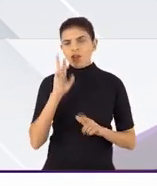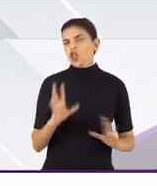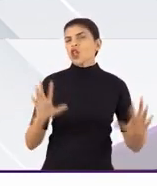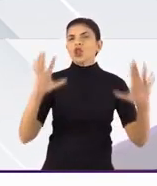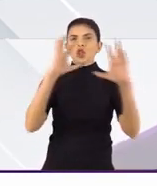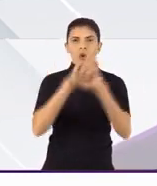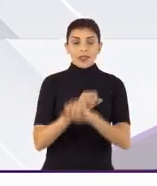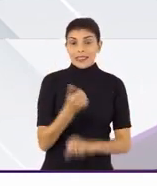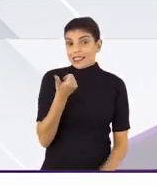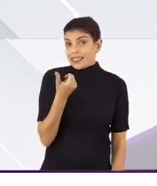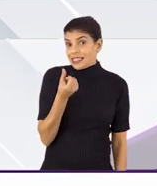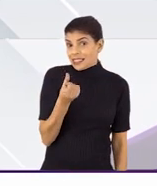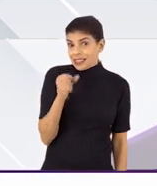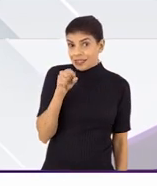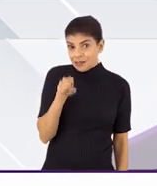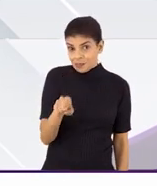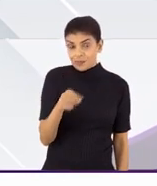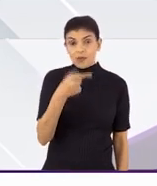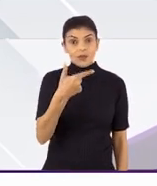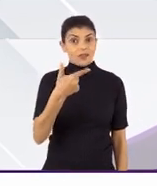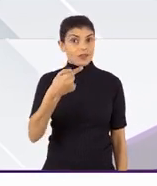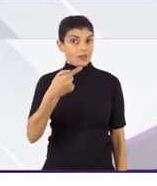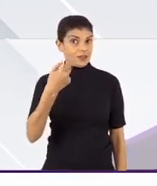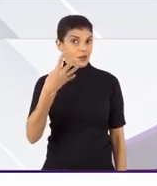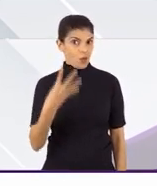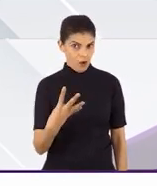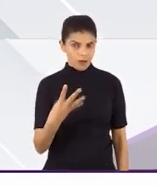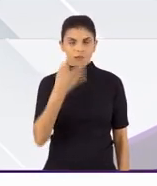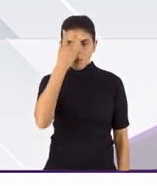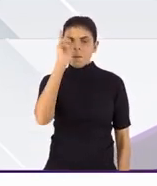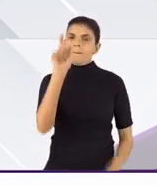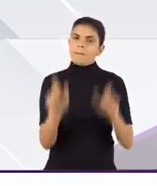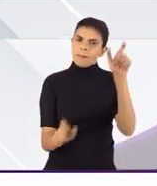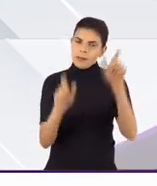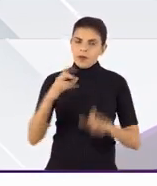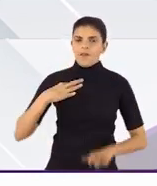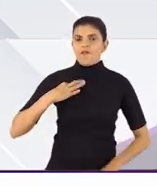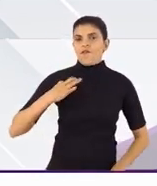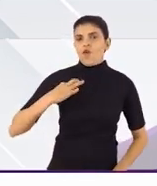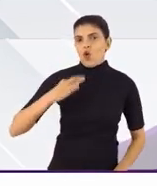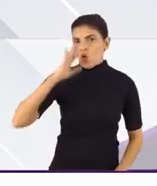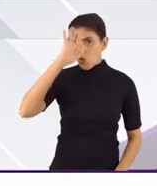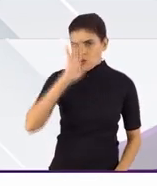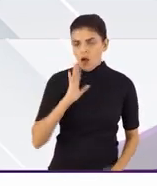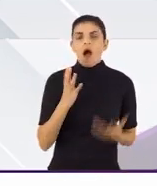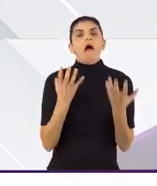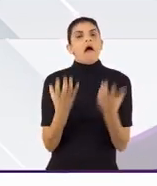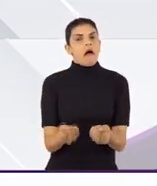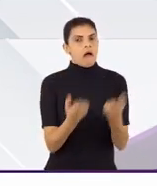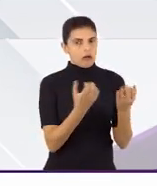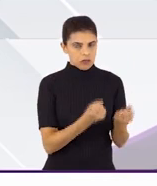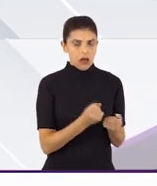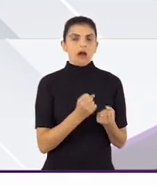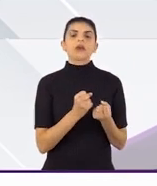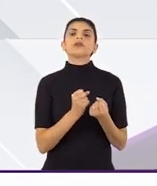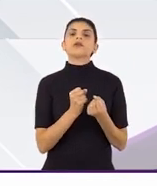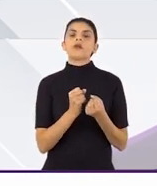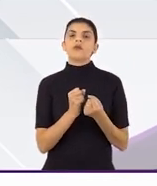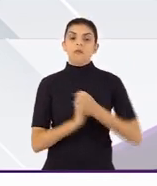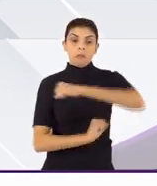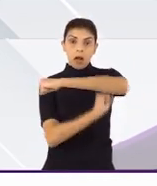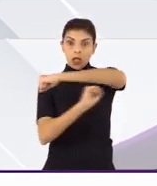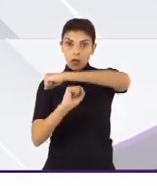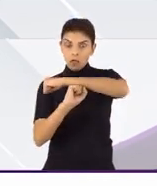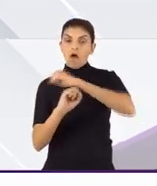Então, aqui vocês podem ver um total de 16.274 voluntários para que este